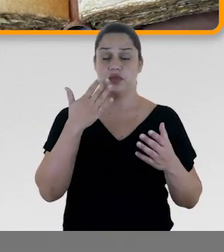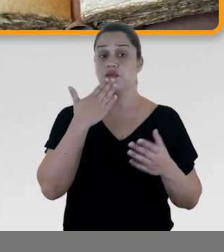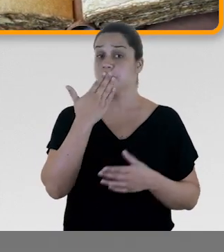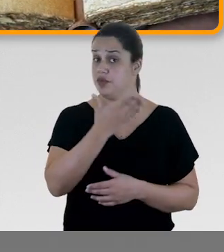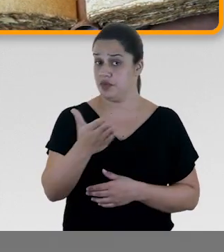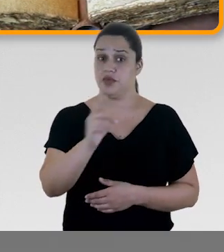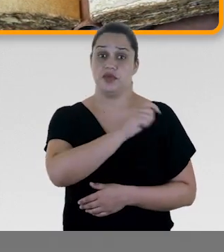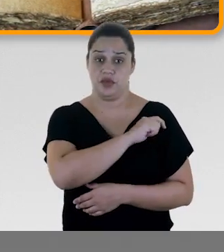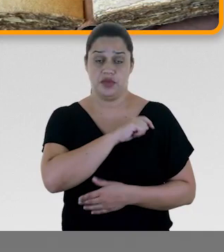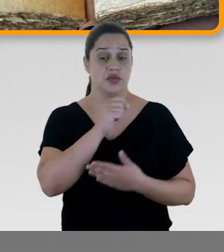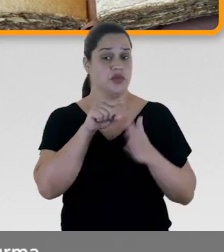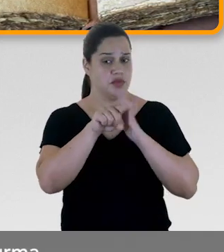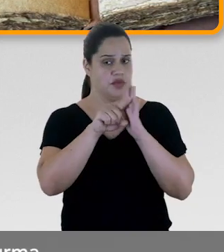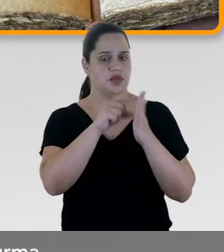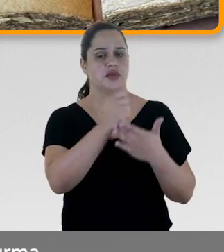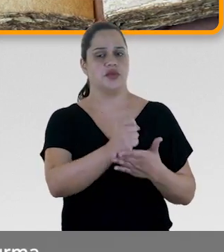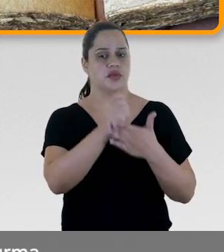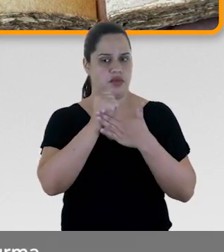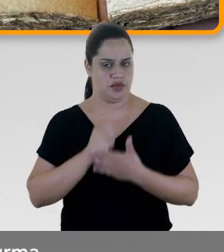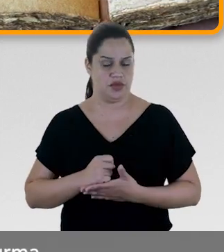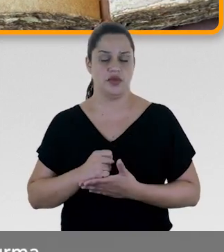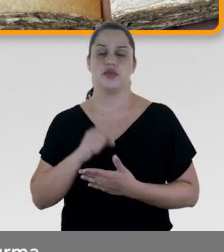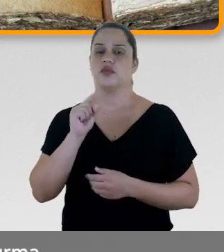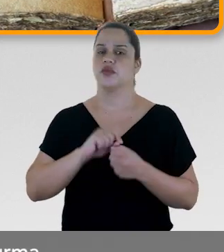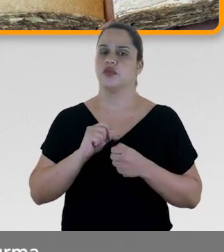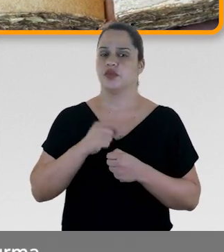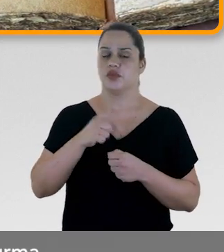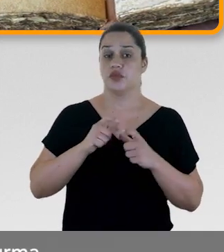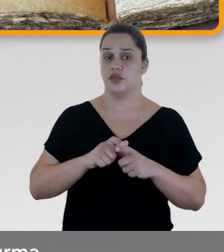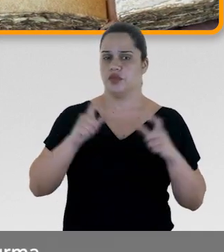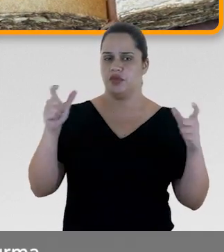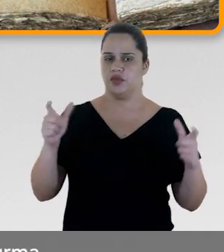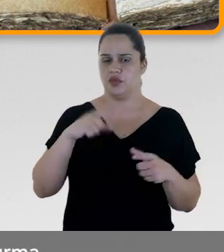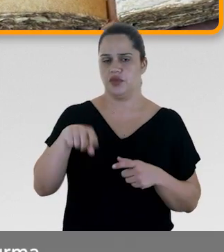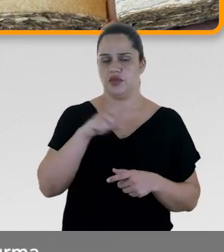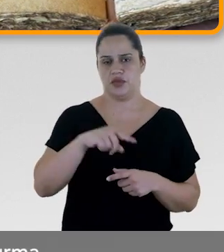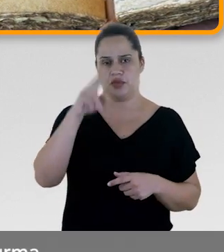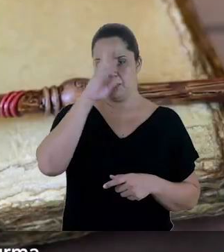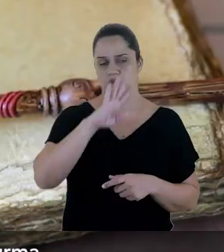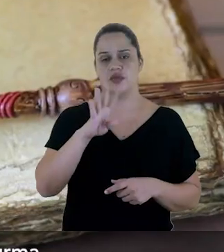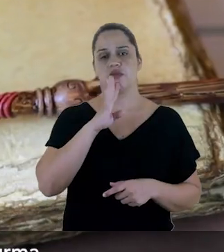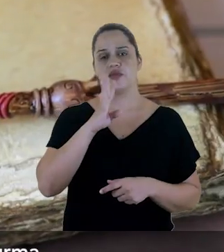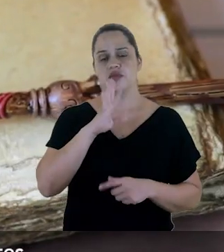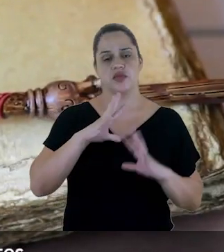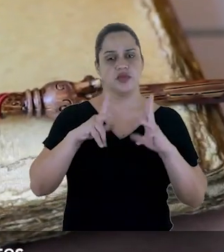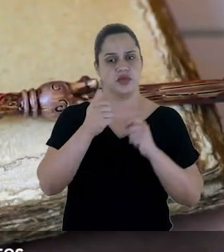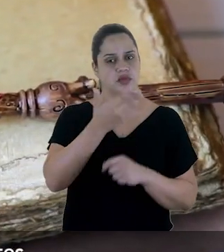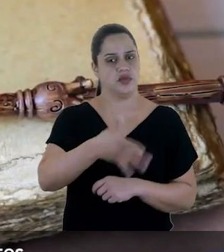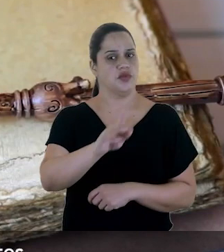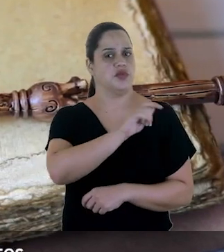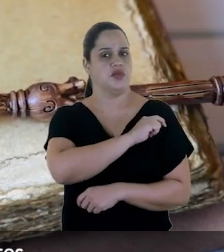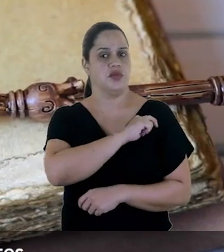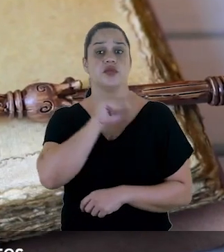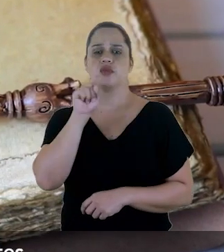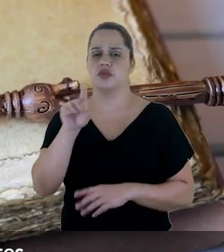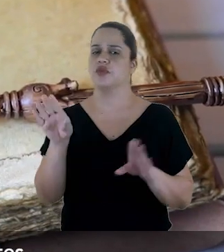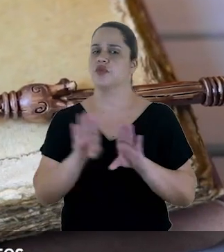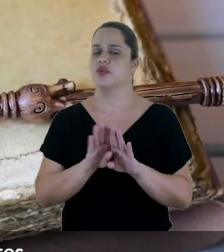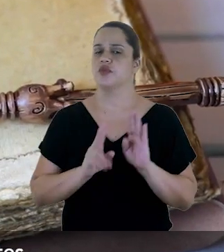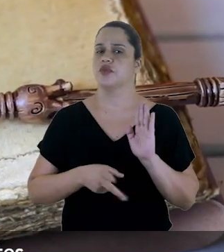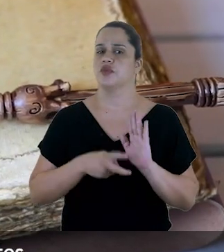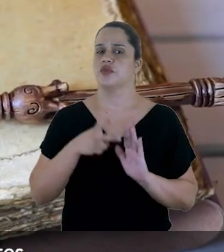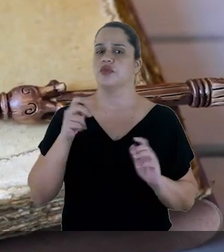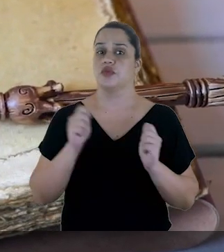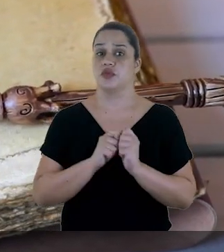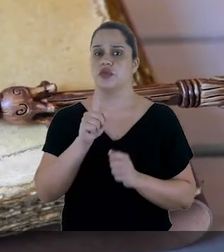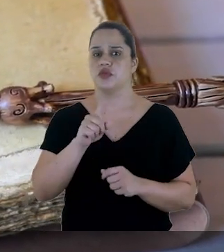estudantes que tragam, de forma a aumentar o repertório cultural da turma. Você também pode explorar com os